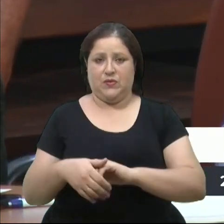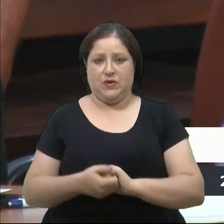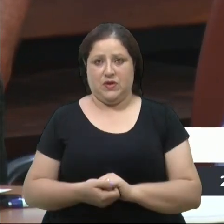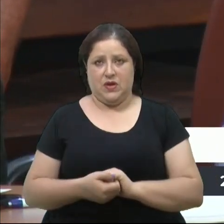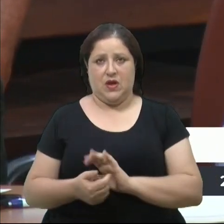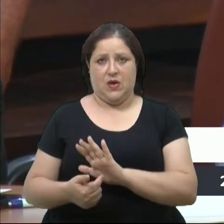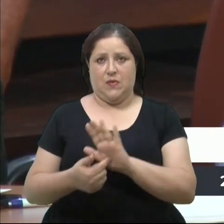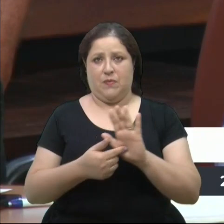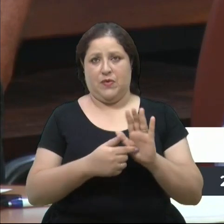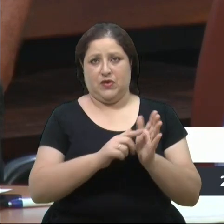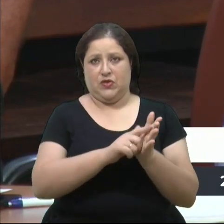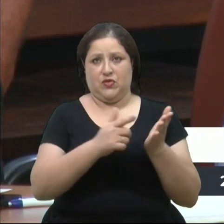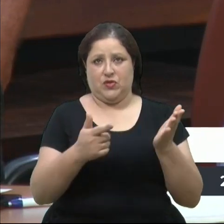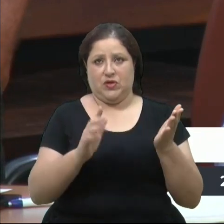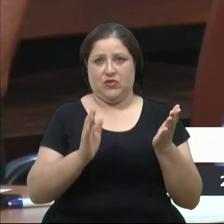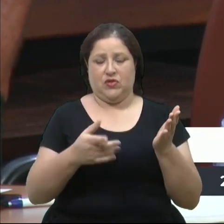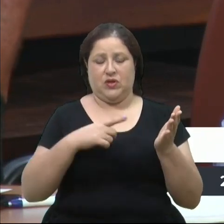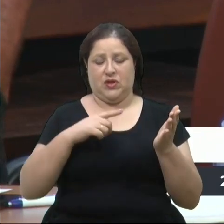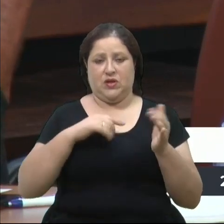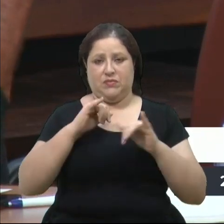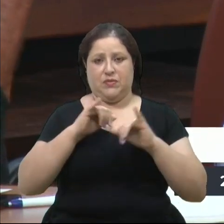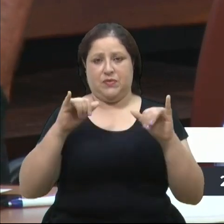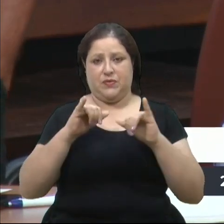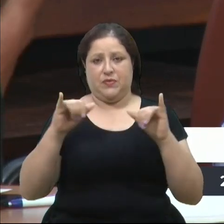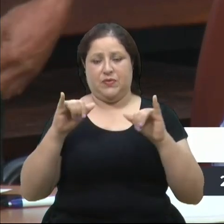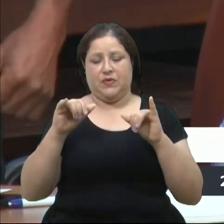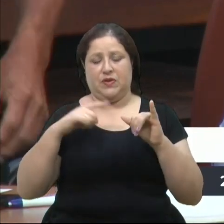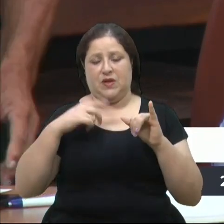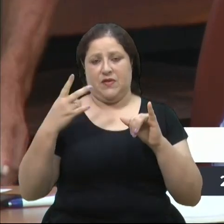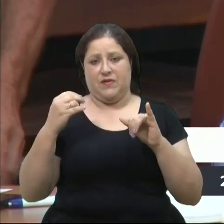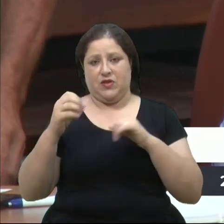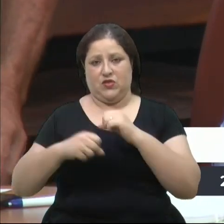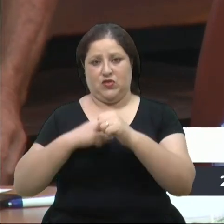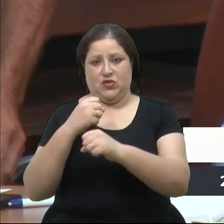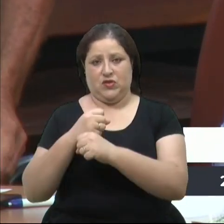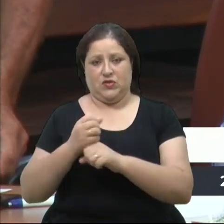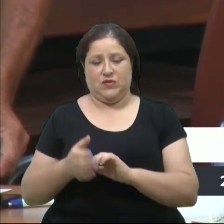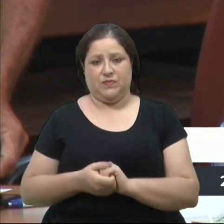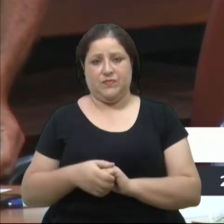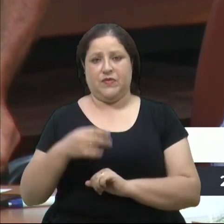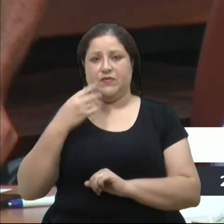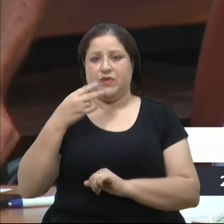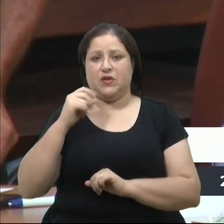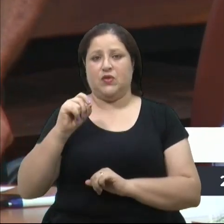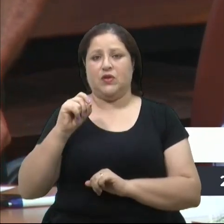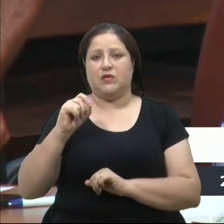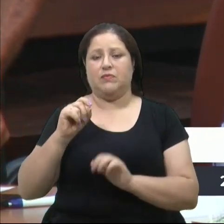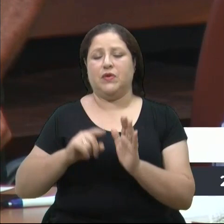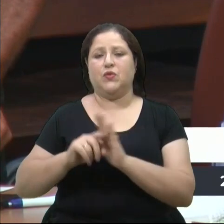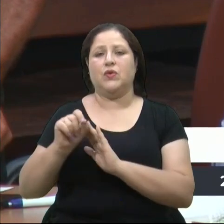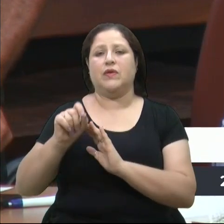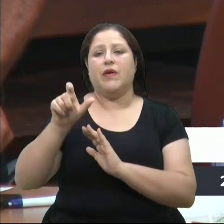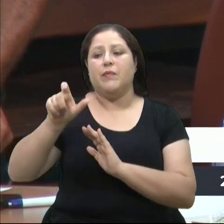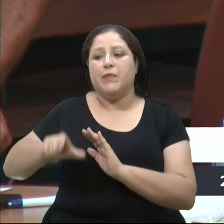mostrar uma matéria que completa 20 anos. Mas, vereador, quem pediu para morar numa rua?